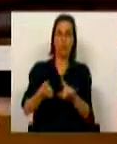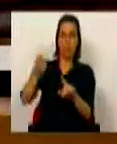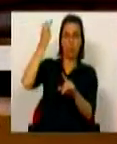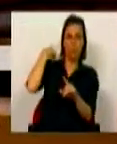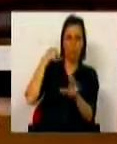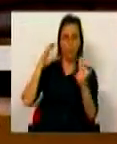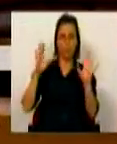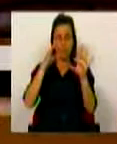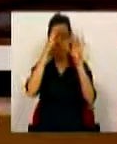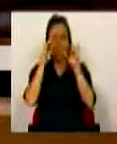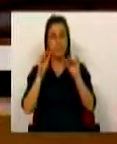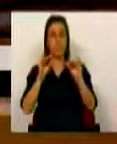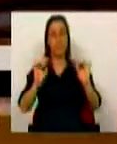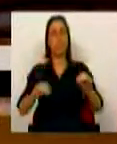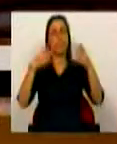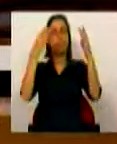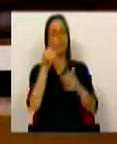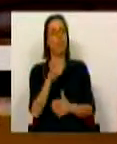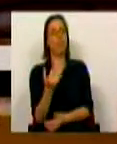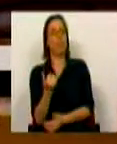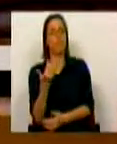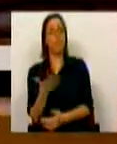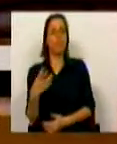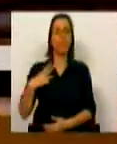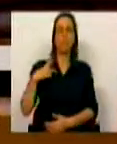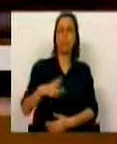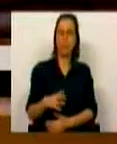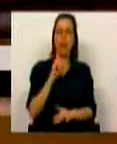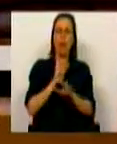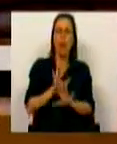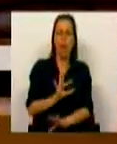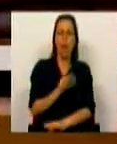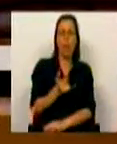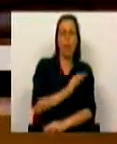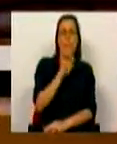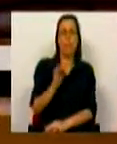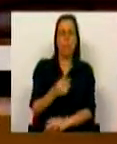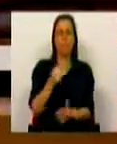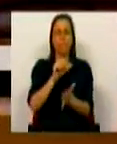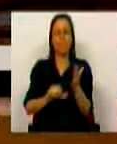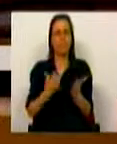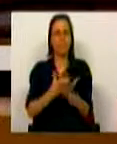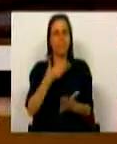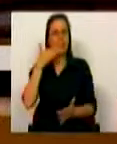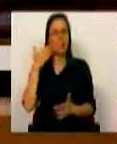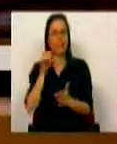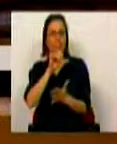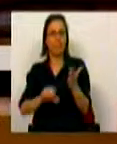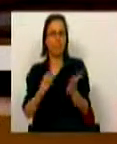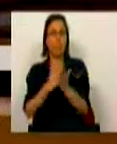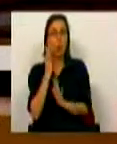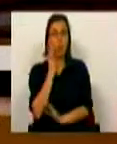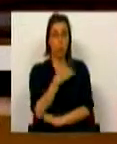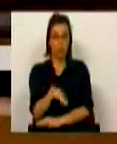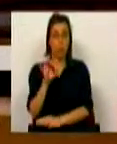Na educação, no início do século XXI, Portugal tinha ainda 45% de abandono escolar precoce, número que em